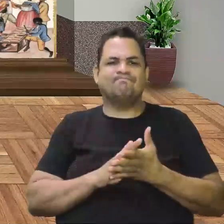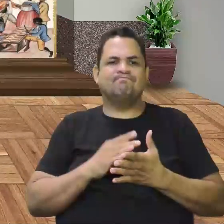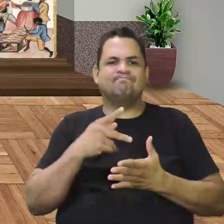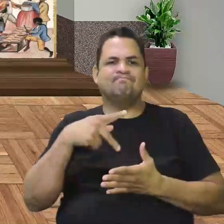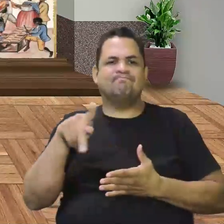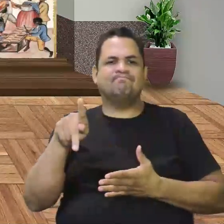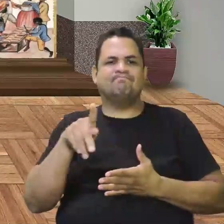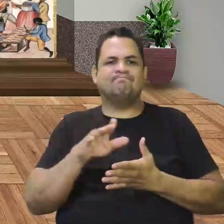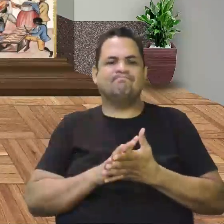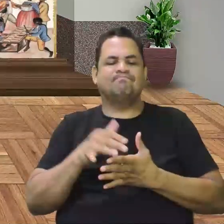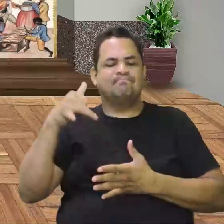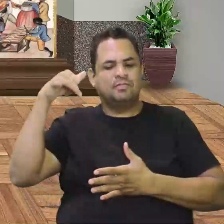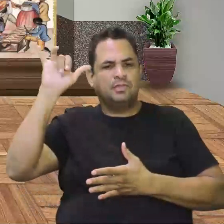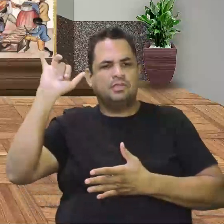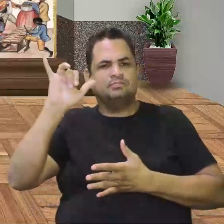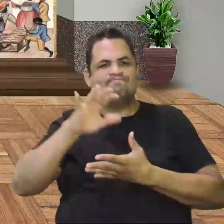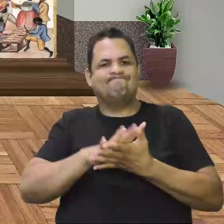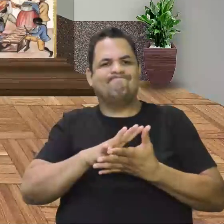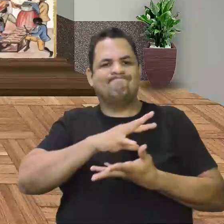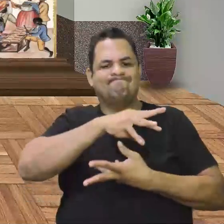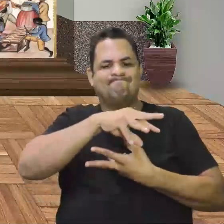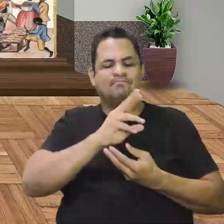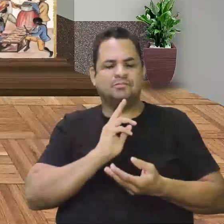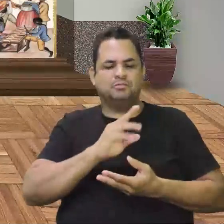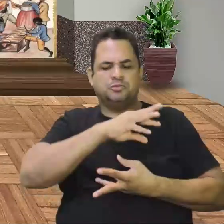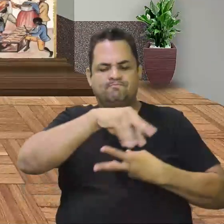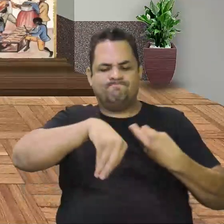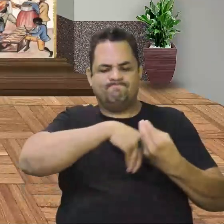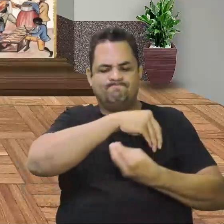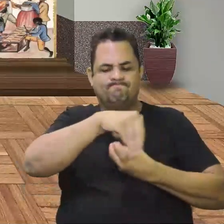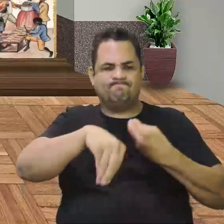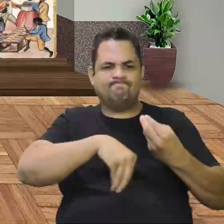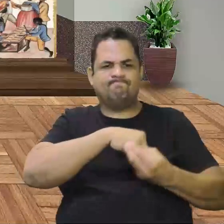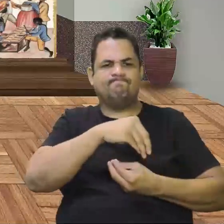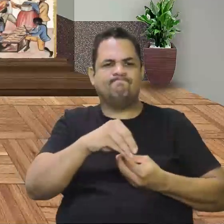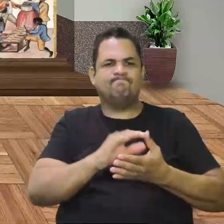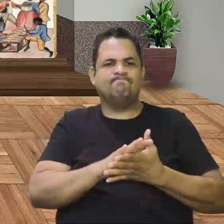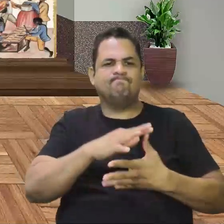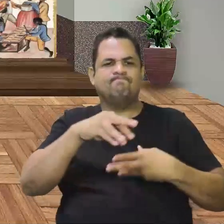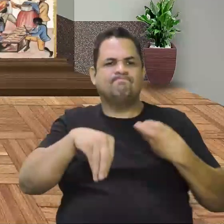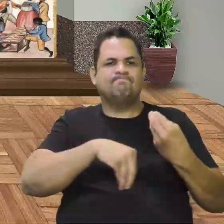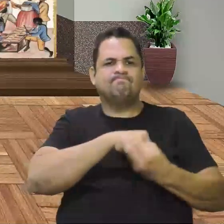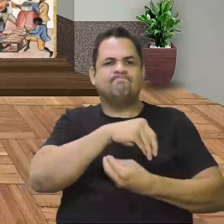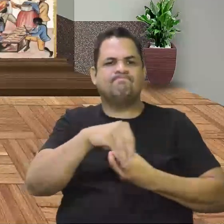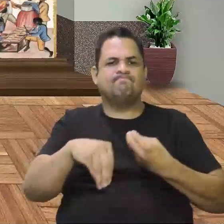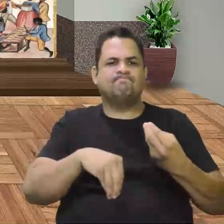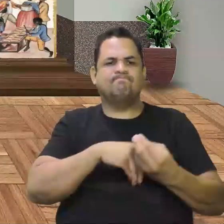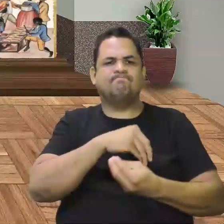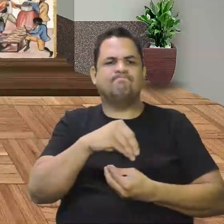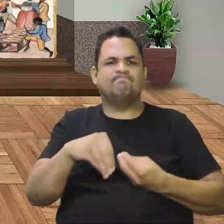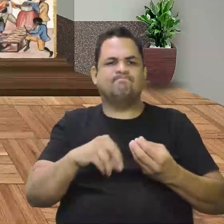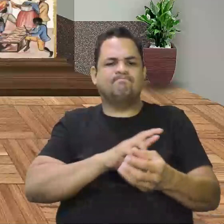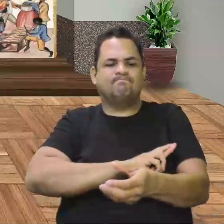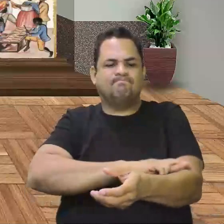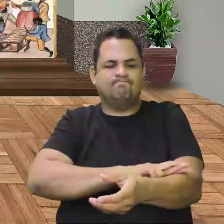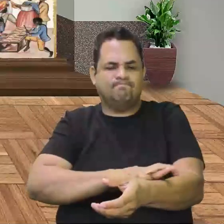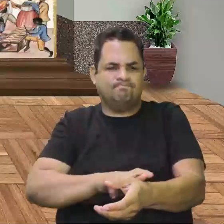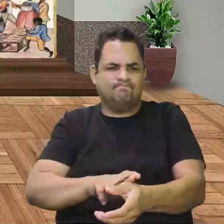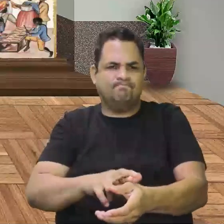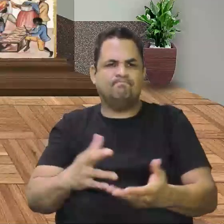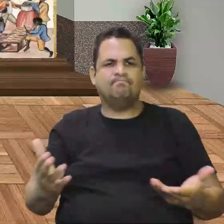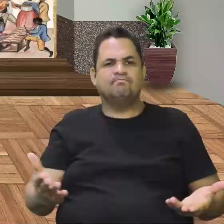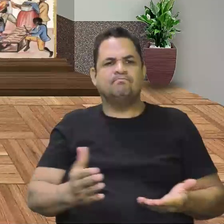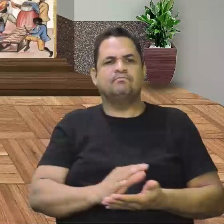evitar esse processo de miscigenação. Esse processo de mistura de raças.